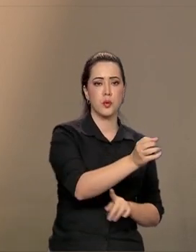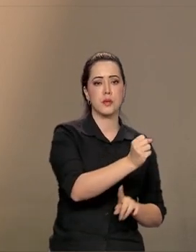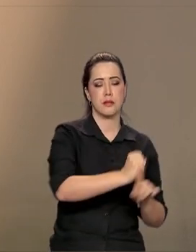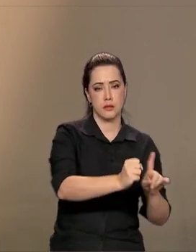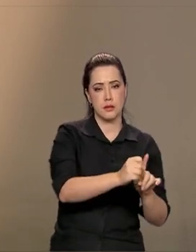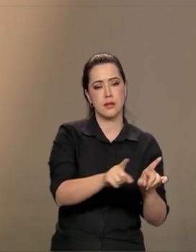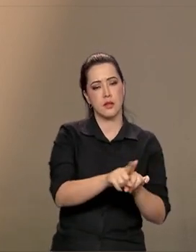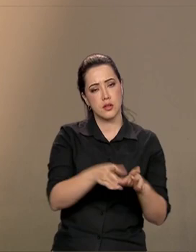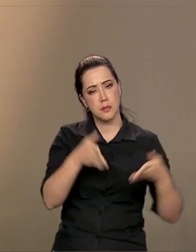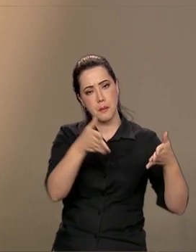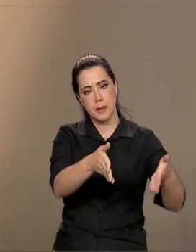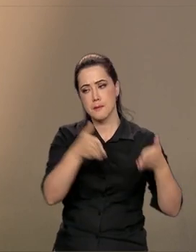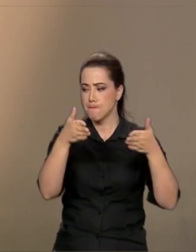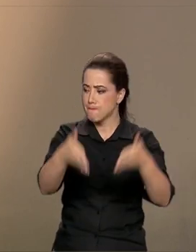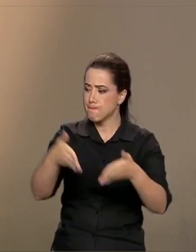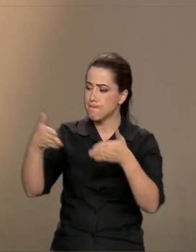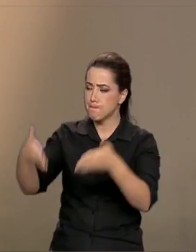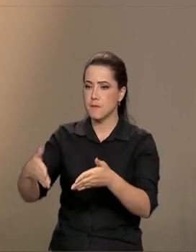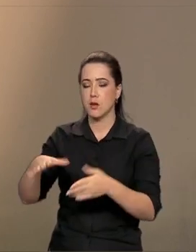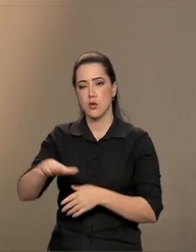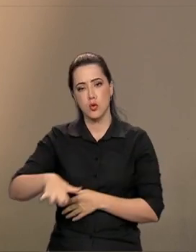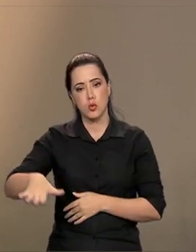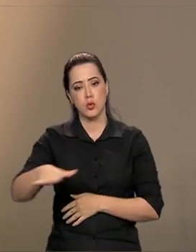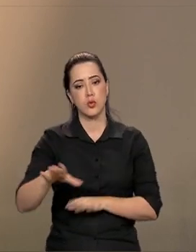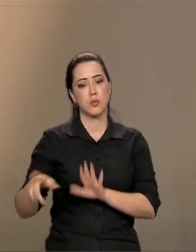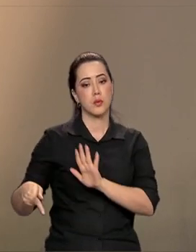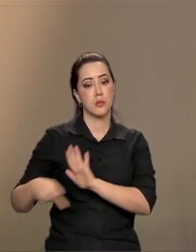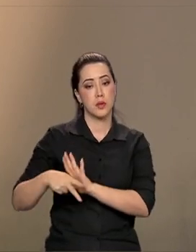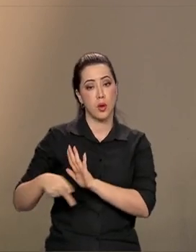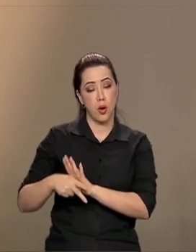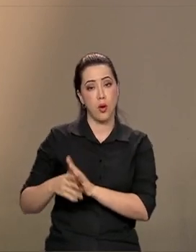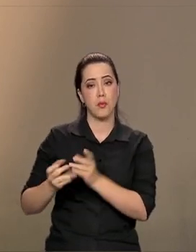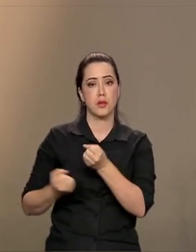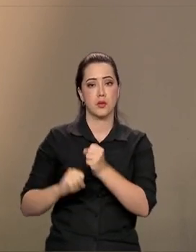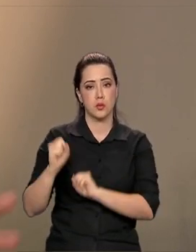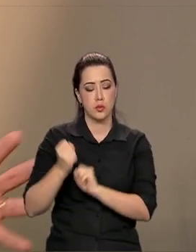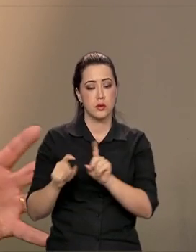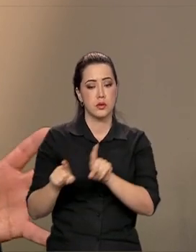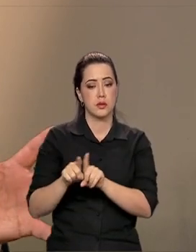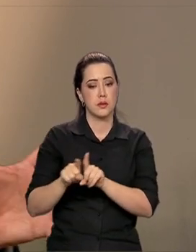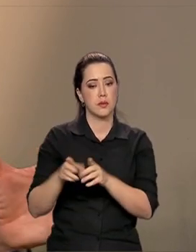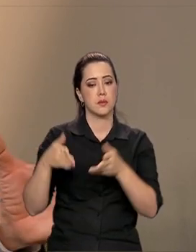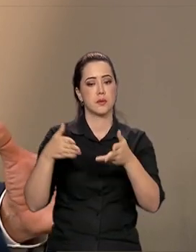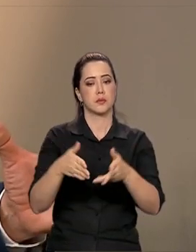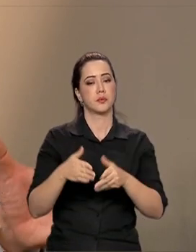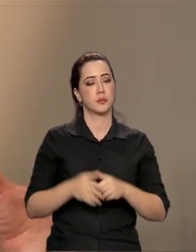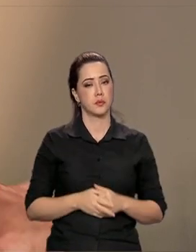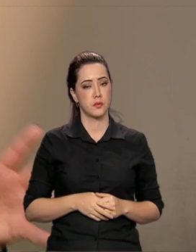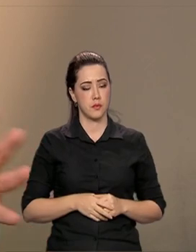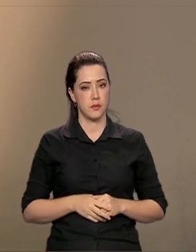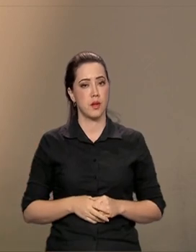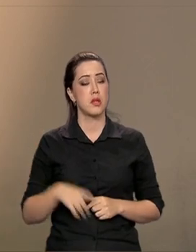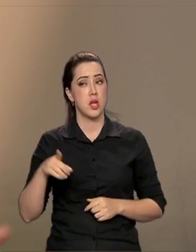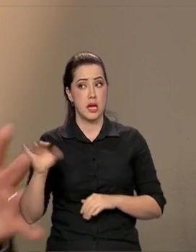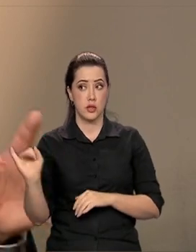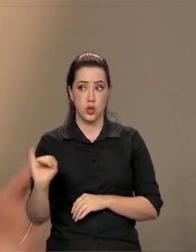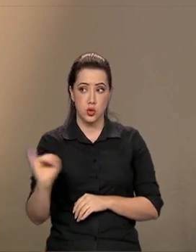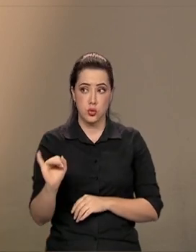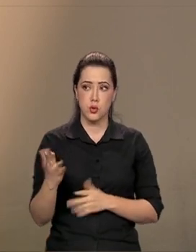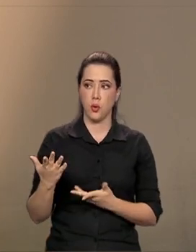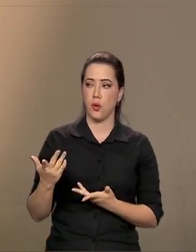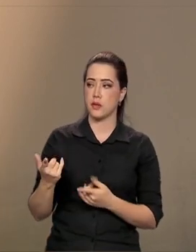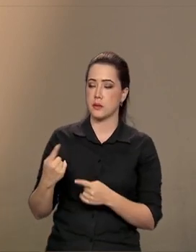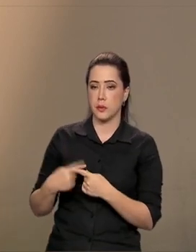civil organizada, no setor produtivo estava presente também. A institucionalidade terminou também com os governadores,